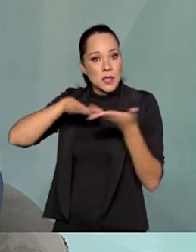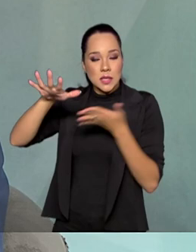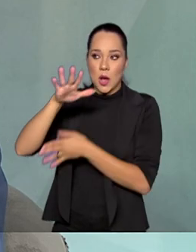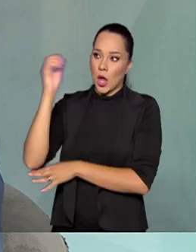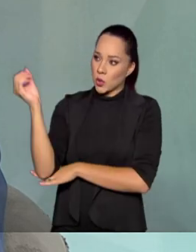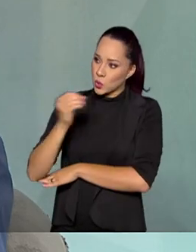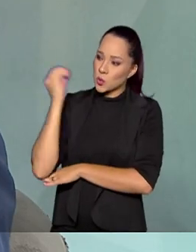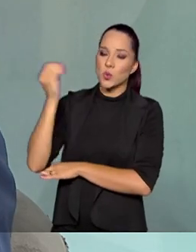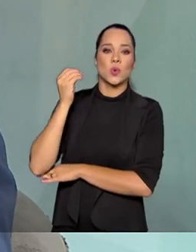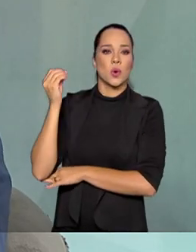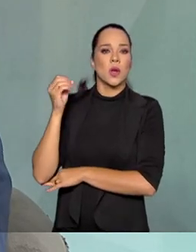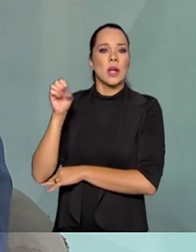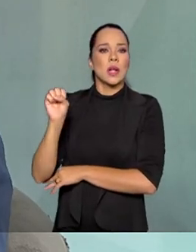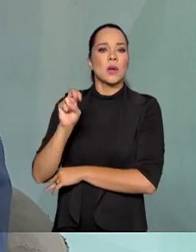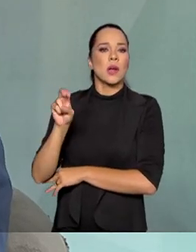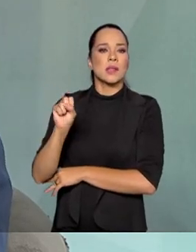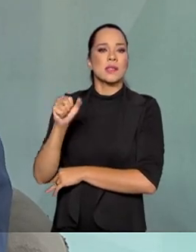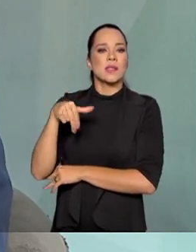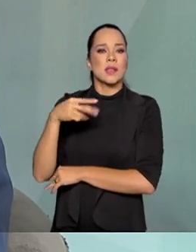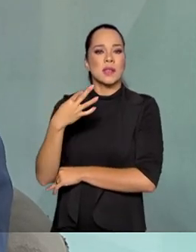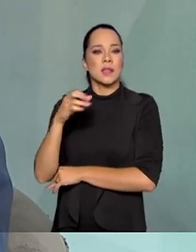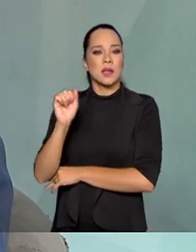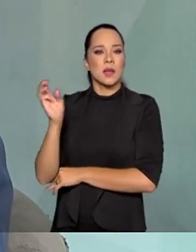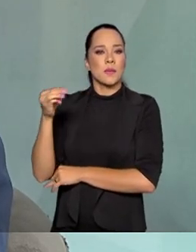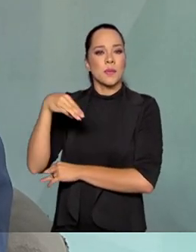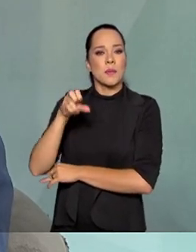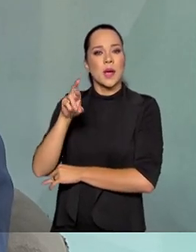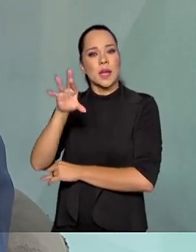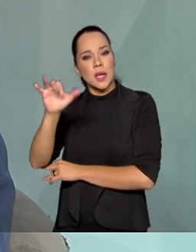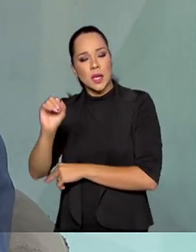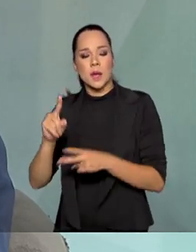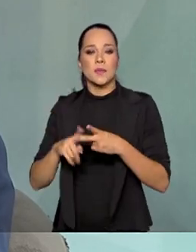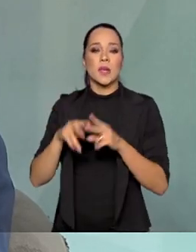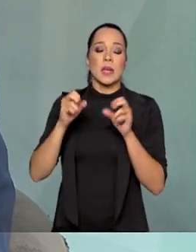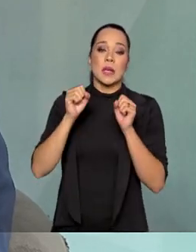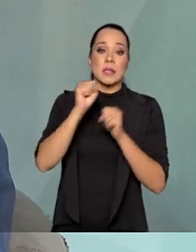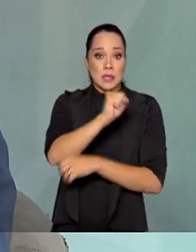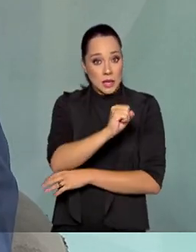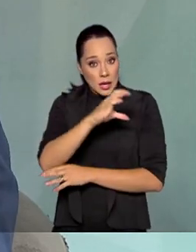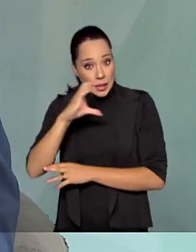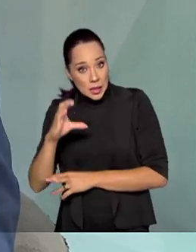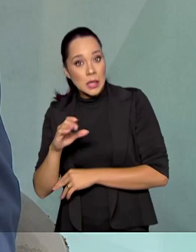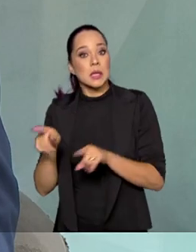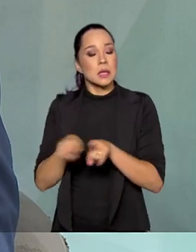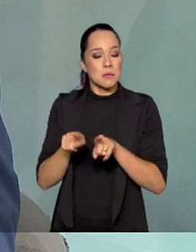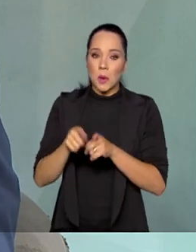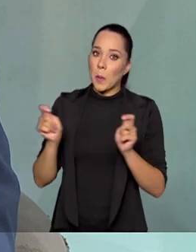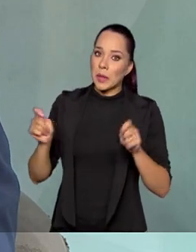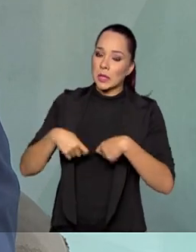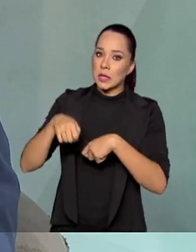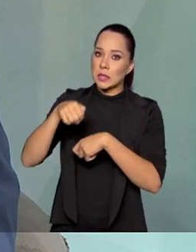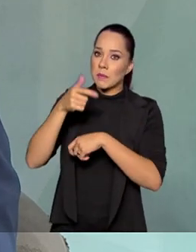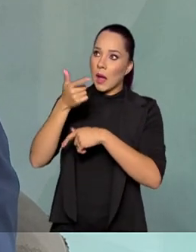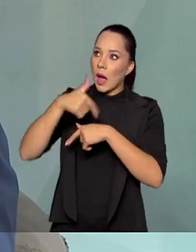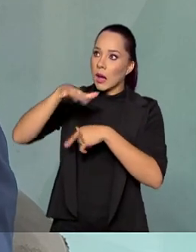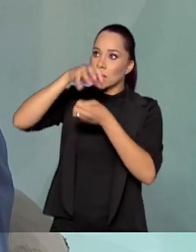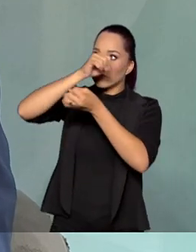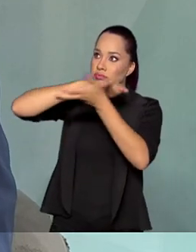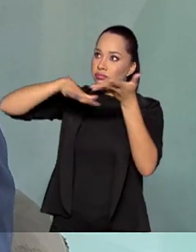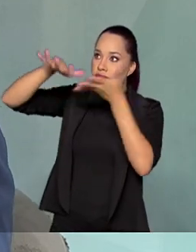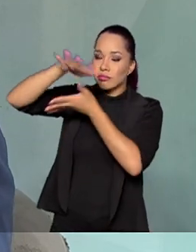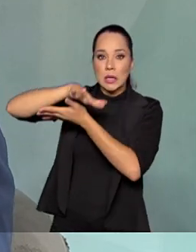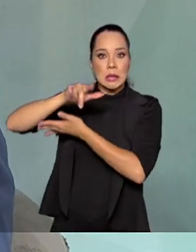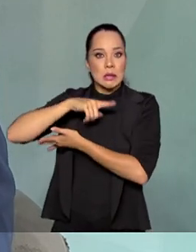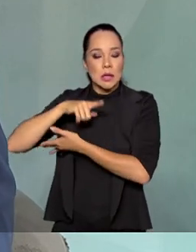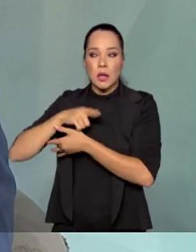no sul, em Santa Maria, têm uma competência muito grande com o censuramento remoto. Santa Catarina, né? Então, assim, cada estado tem alguma demanda,